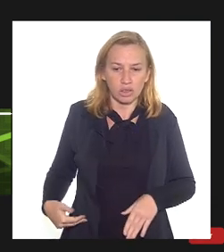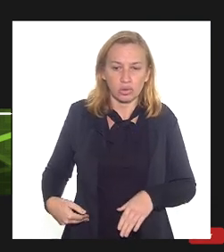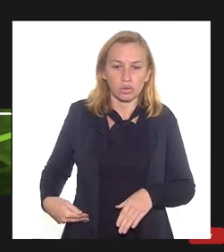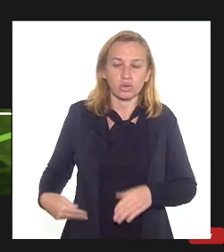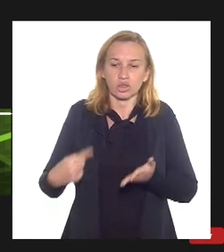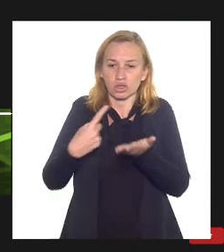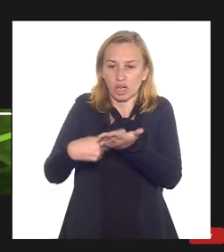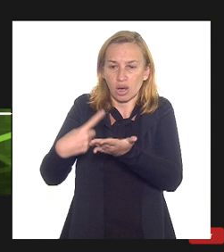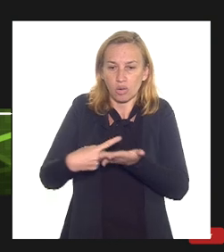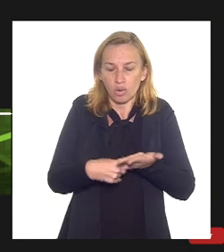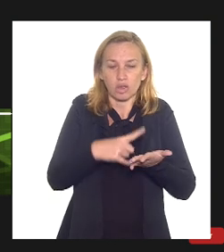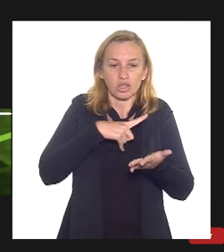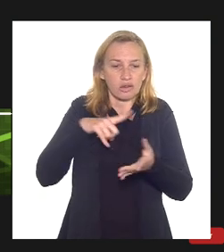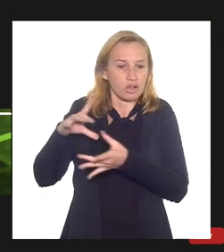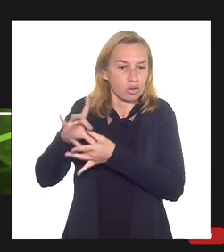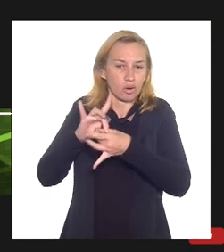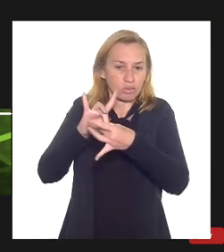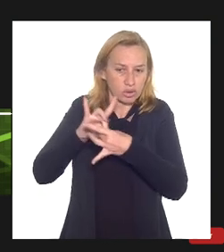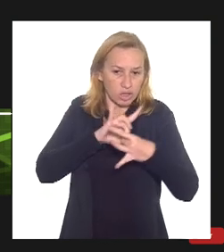acordo com a União